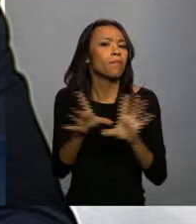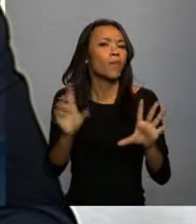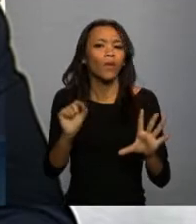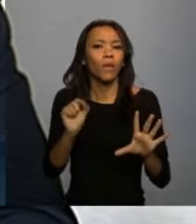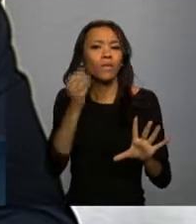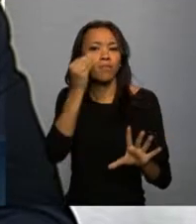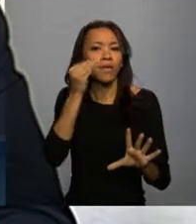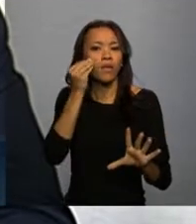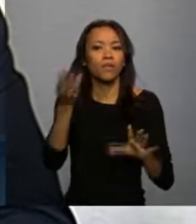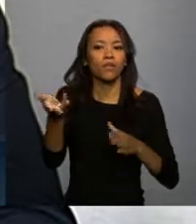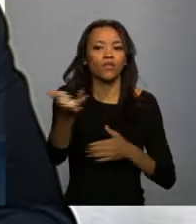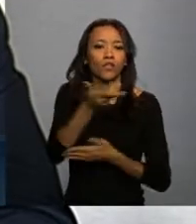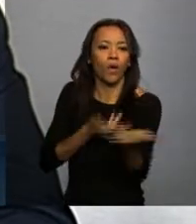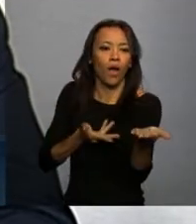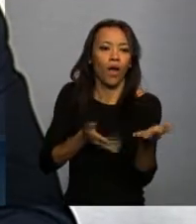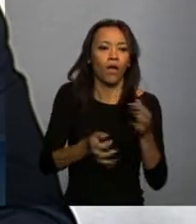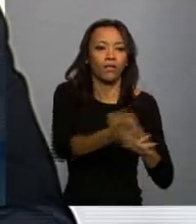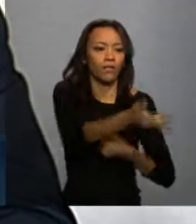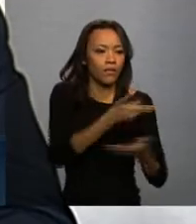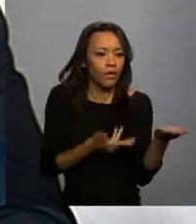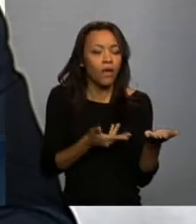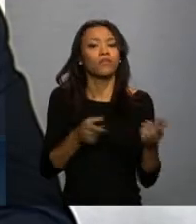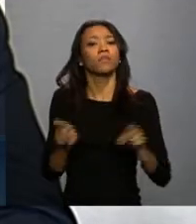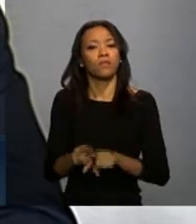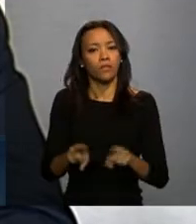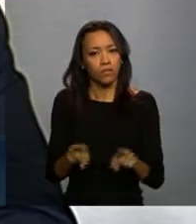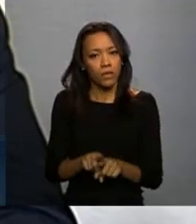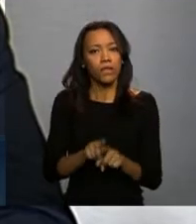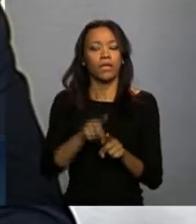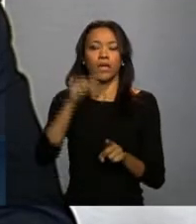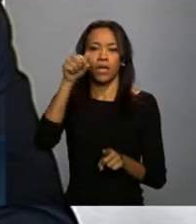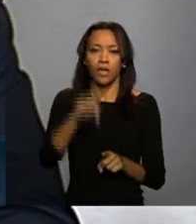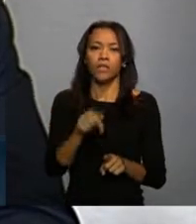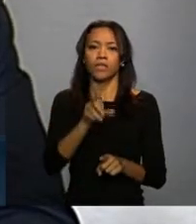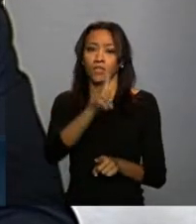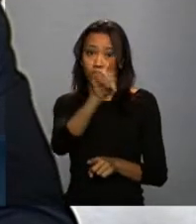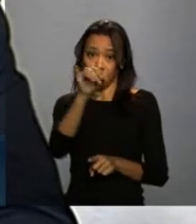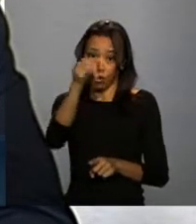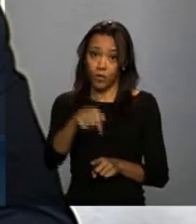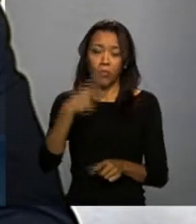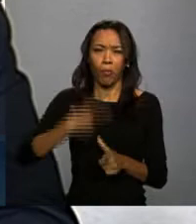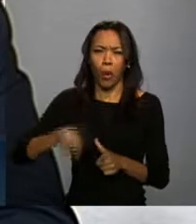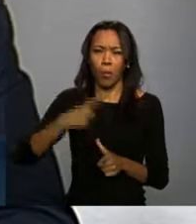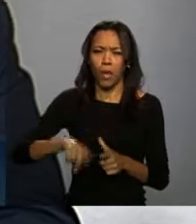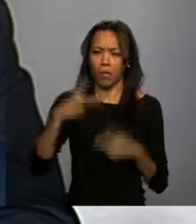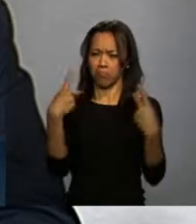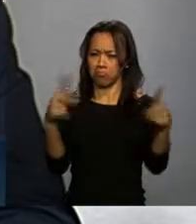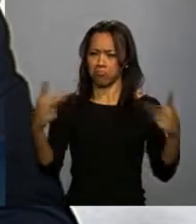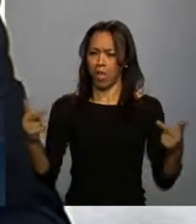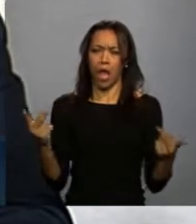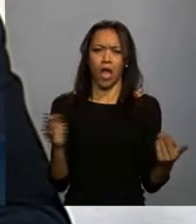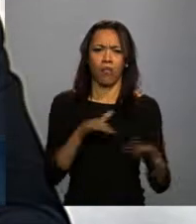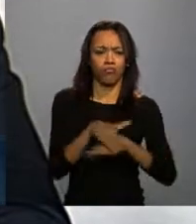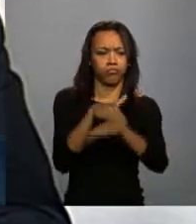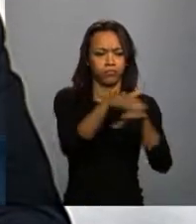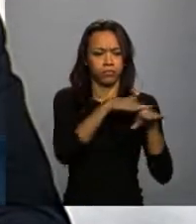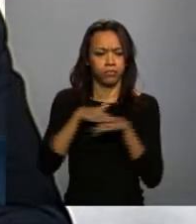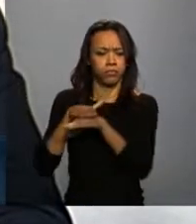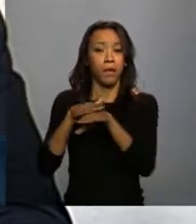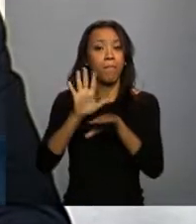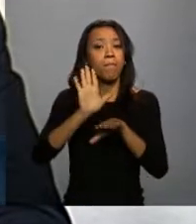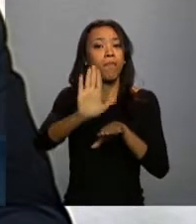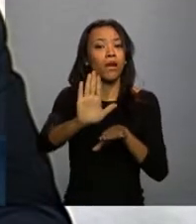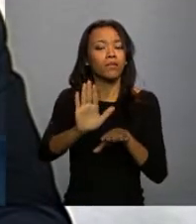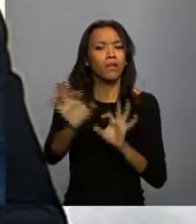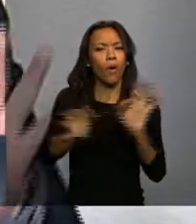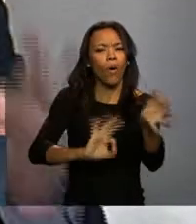experiências, que eles permitem a gente trazer os nossos problemas, mas, acima de tudo, armar da melhor